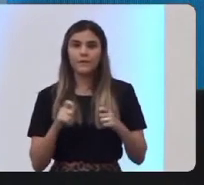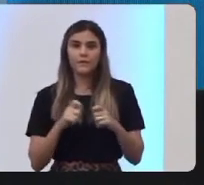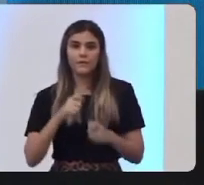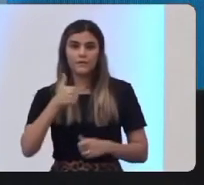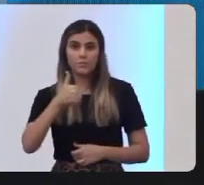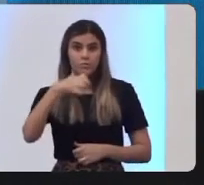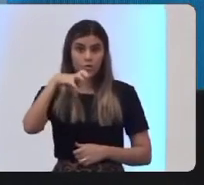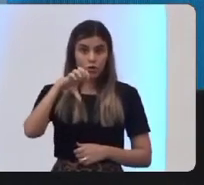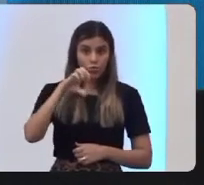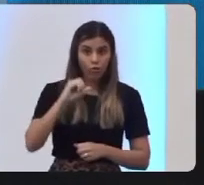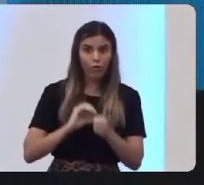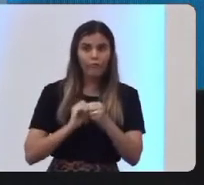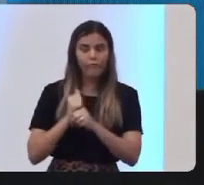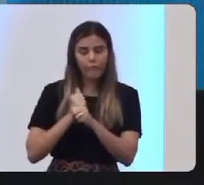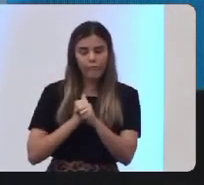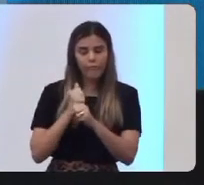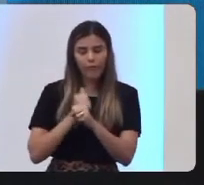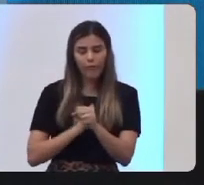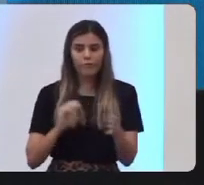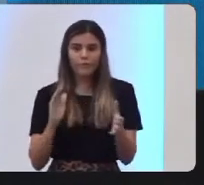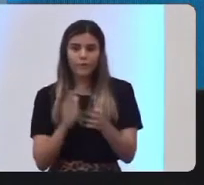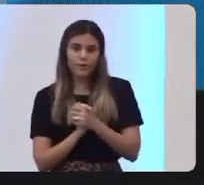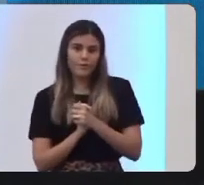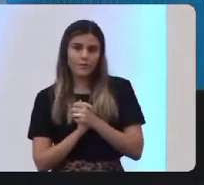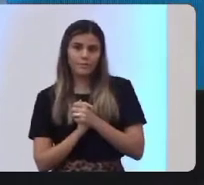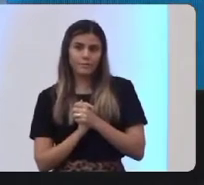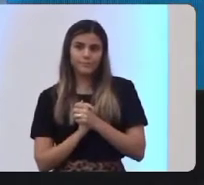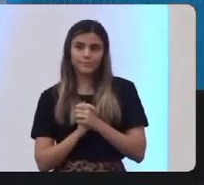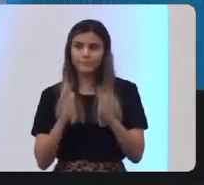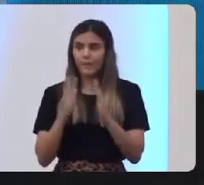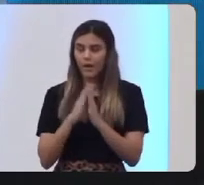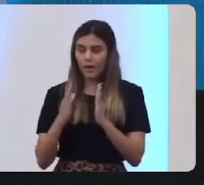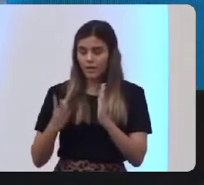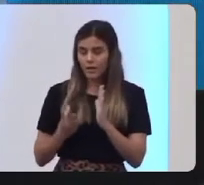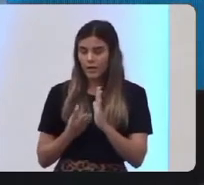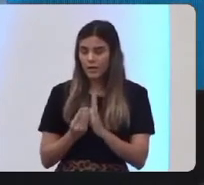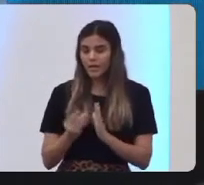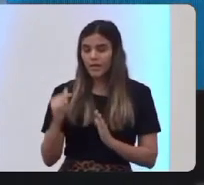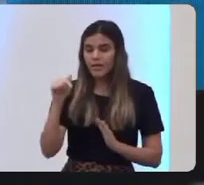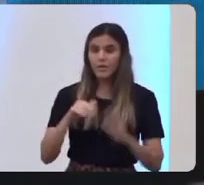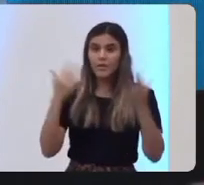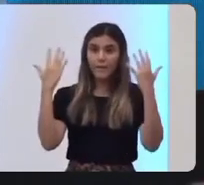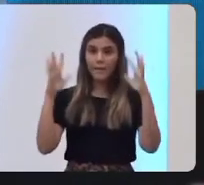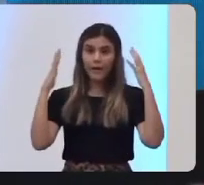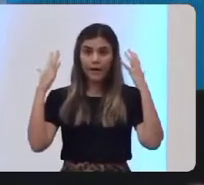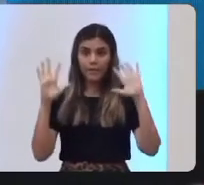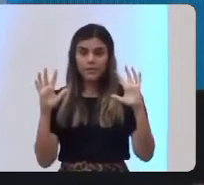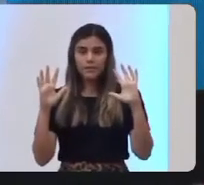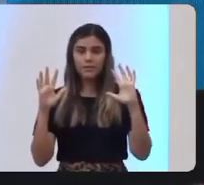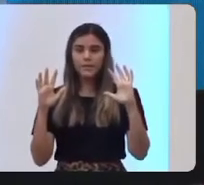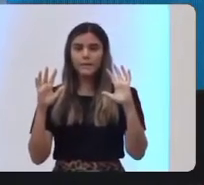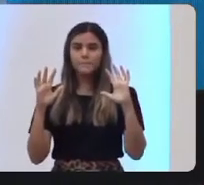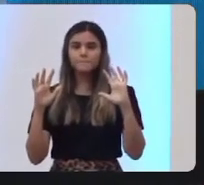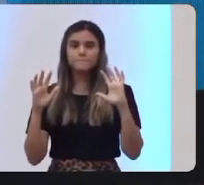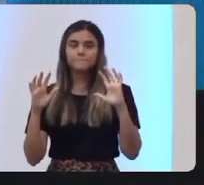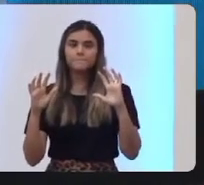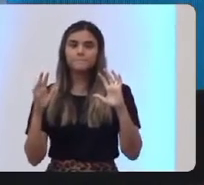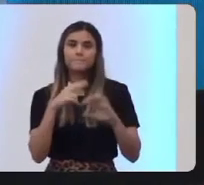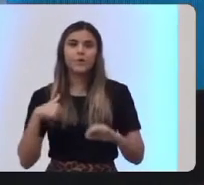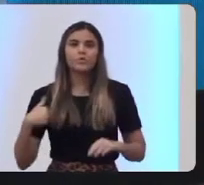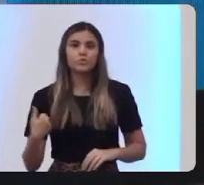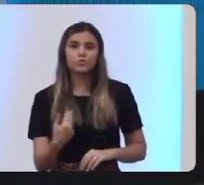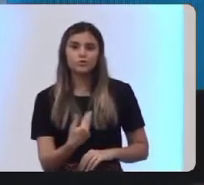casados. A igreja aqui presente quer parabenizar. Os nossos